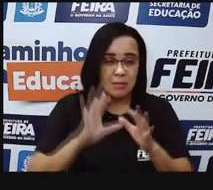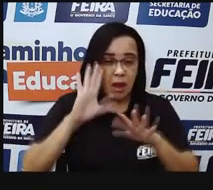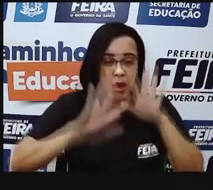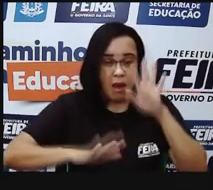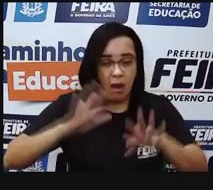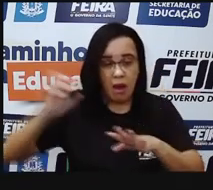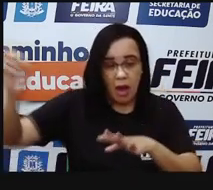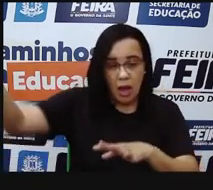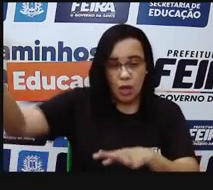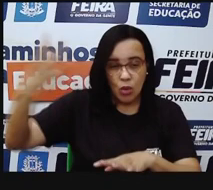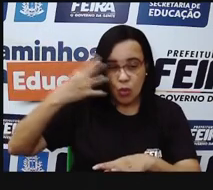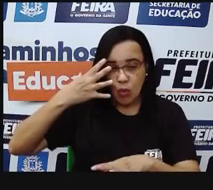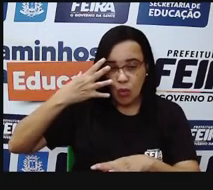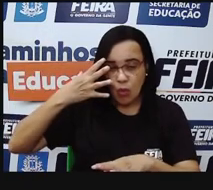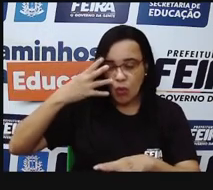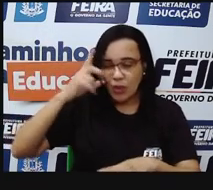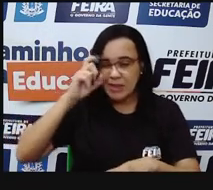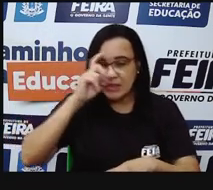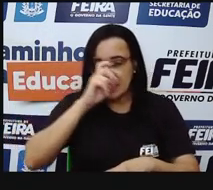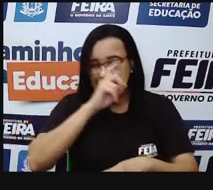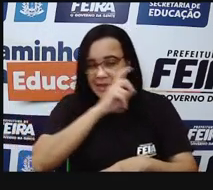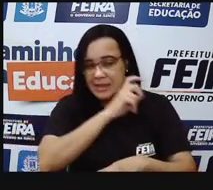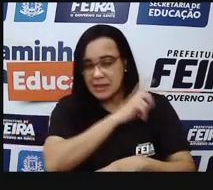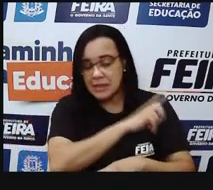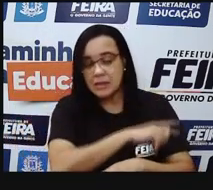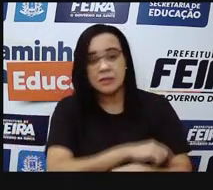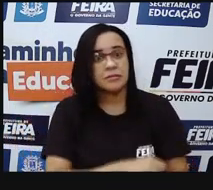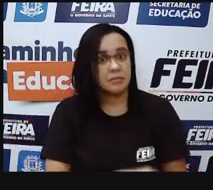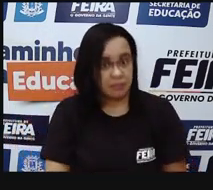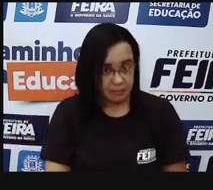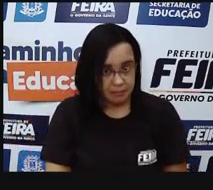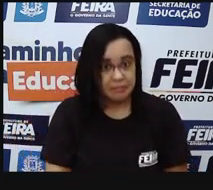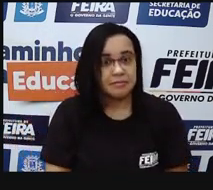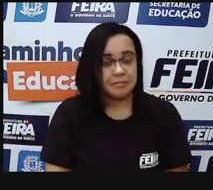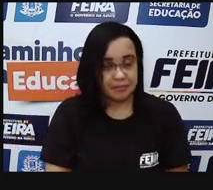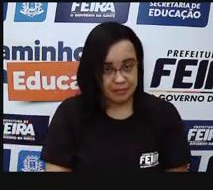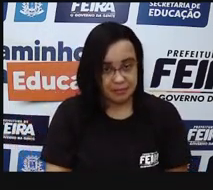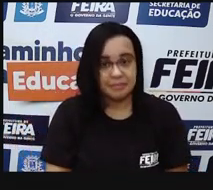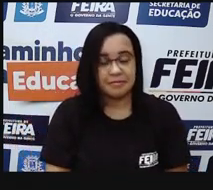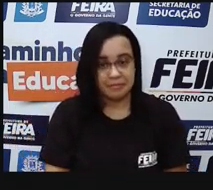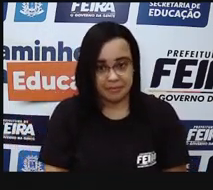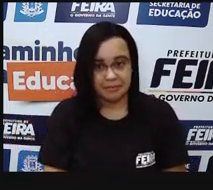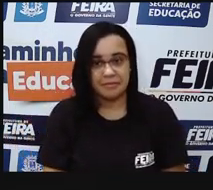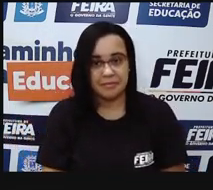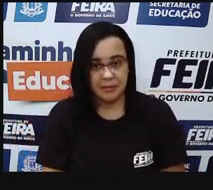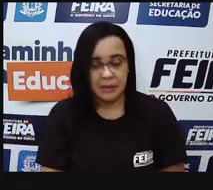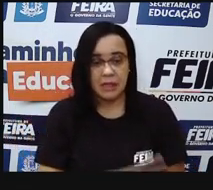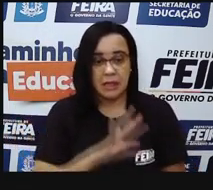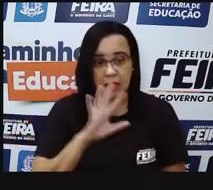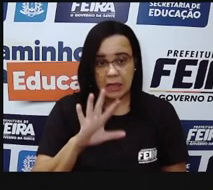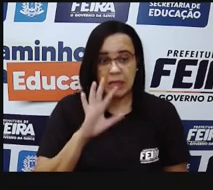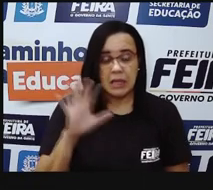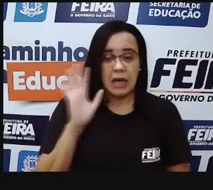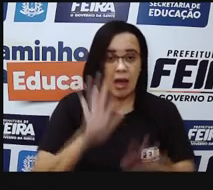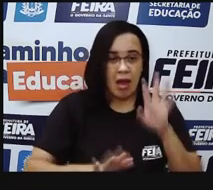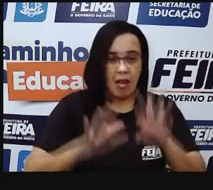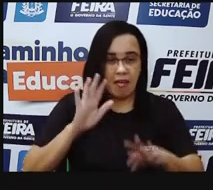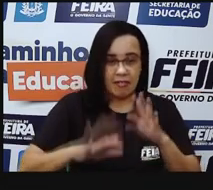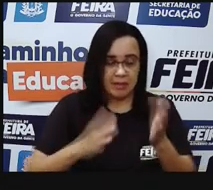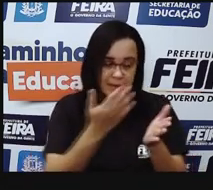pessoa, ela vai ter um único ponto focal. O que que isso quer dizer? Ela vai ter um único ponto de formação de imagem.